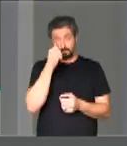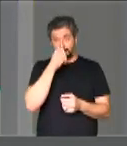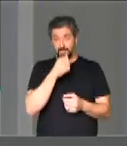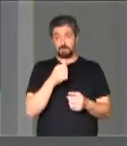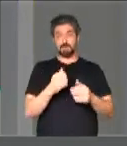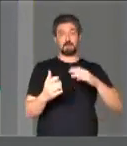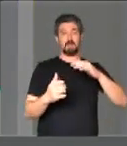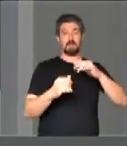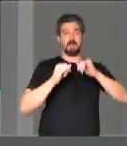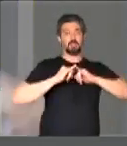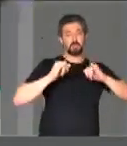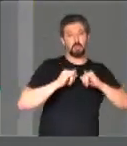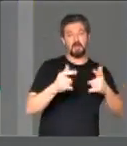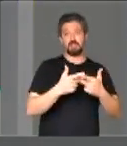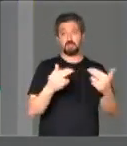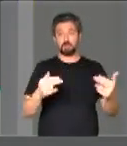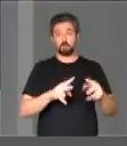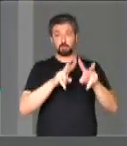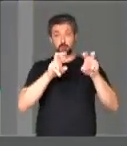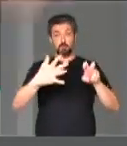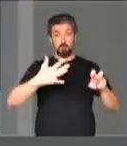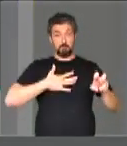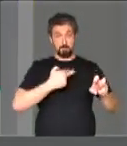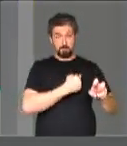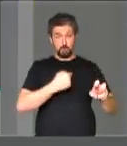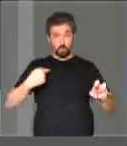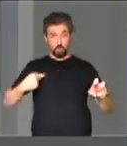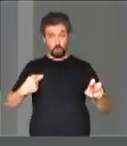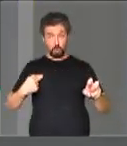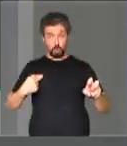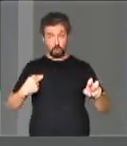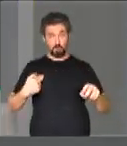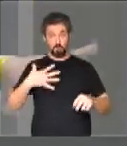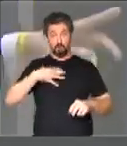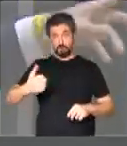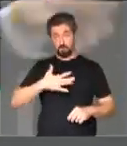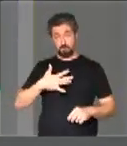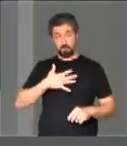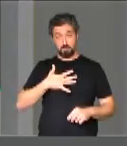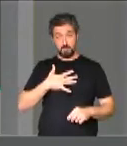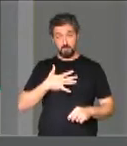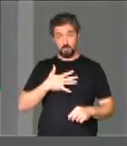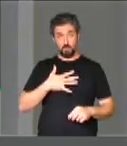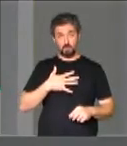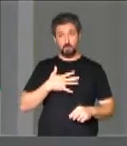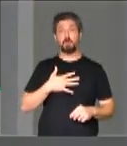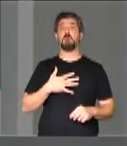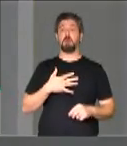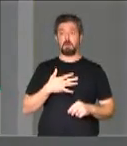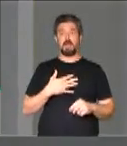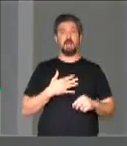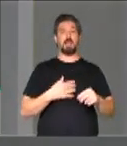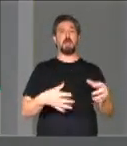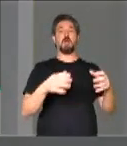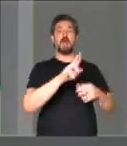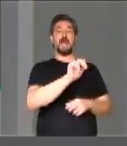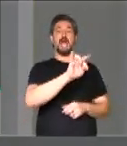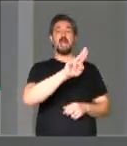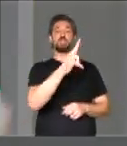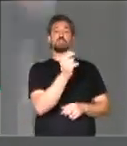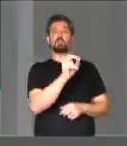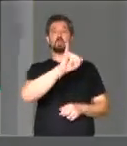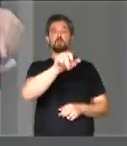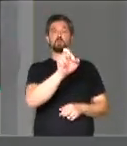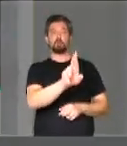que, quando é relacionado o meu nome e o nome do meu filho, a rede massa do governador Ratinho